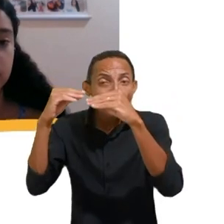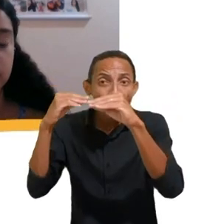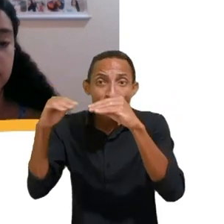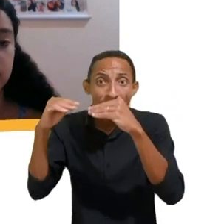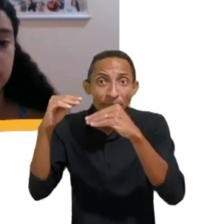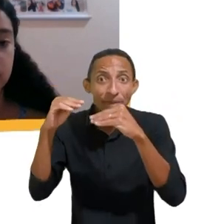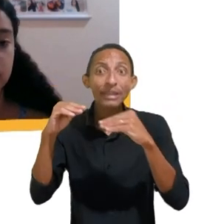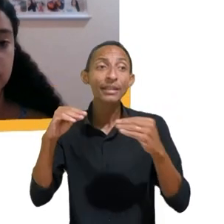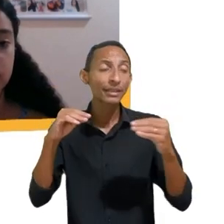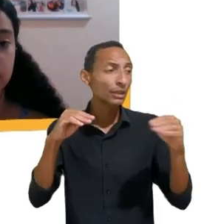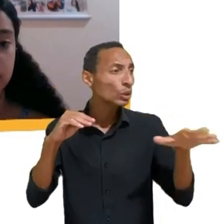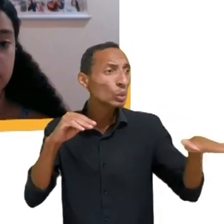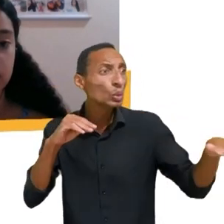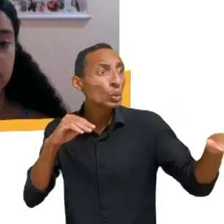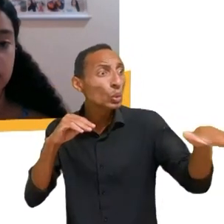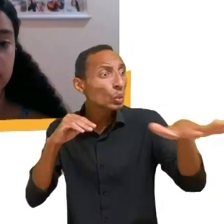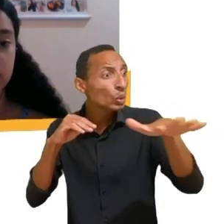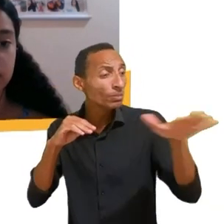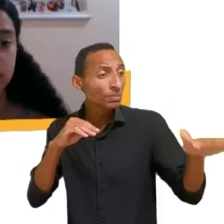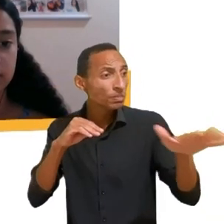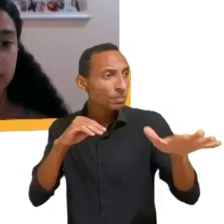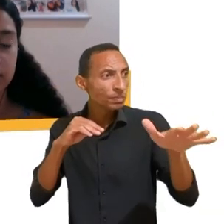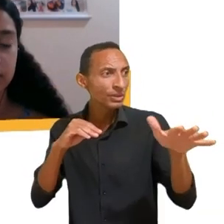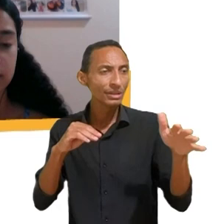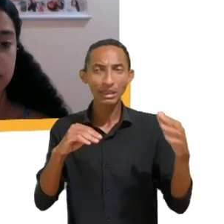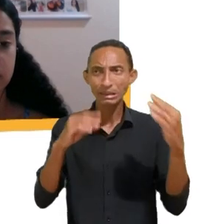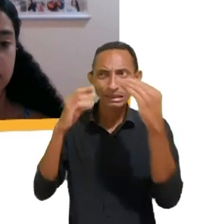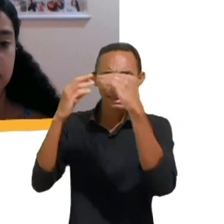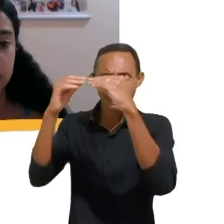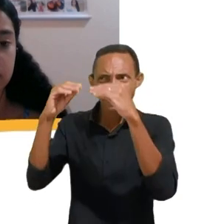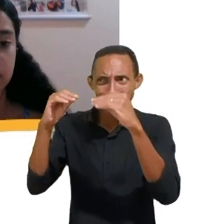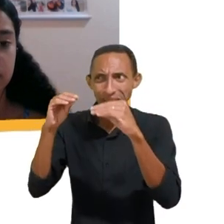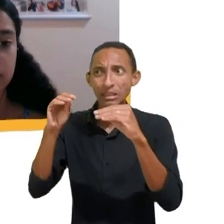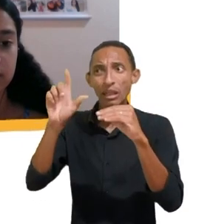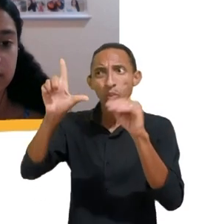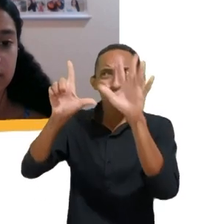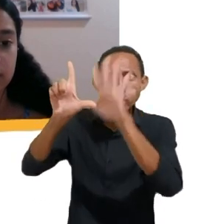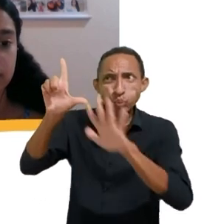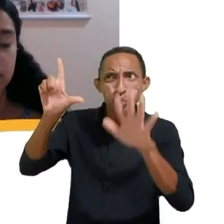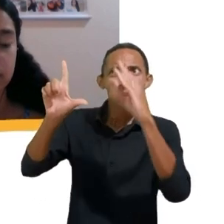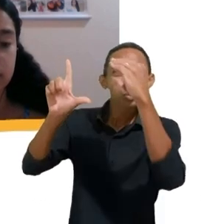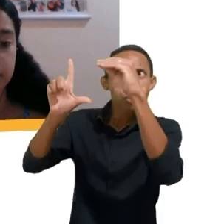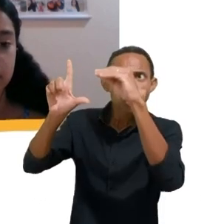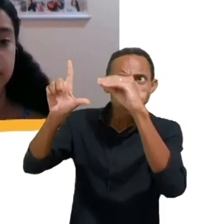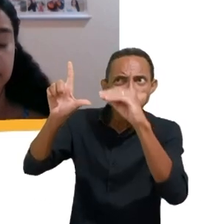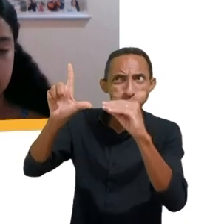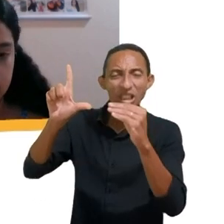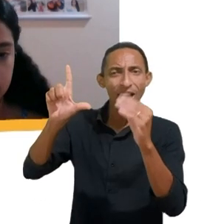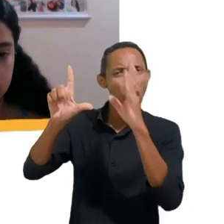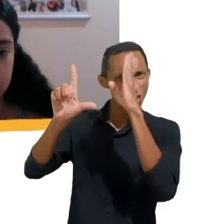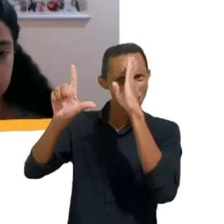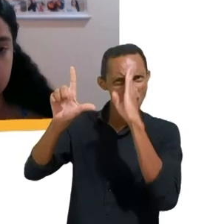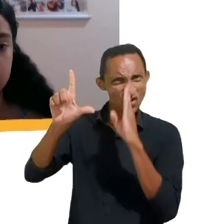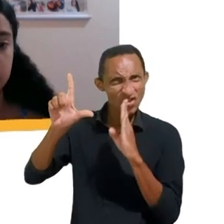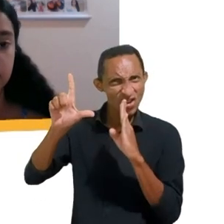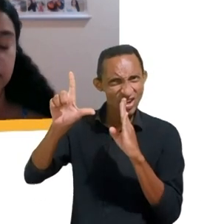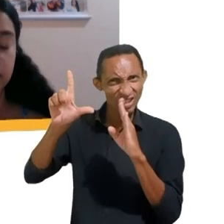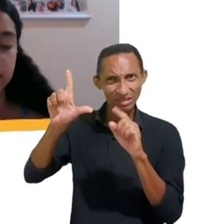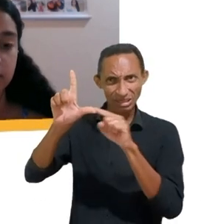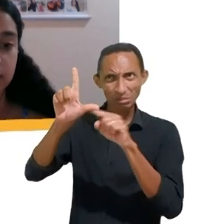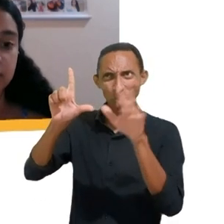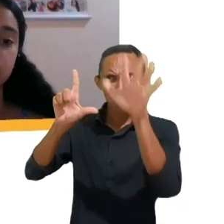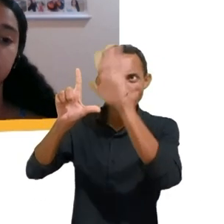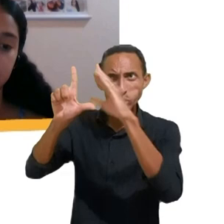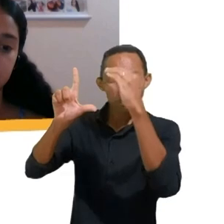achar que eles estão fazendo de graça achar que as plataformas estão fazendo favor achar que elas estão sendo generosas achar que elas estão sendo